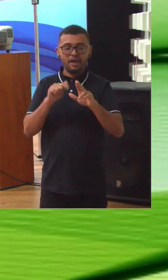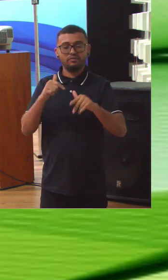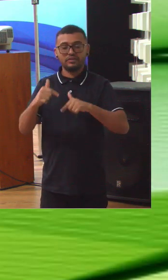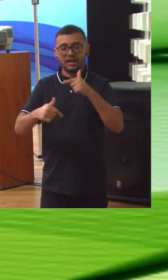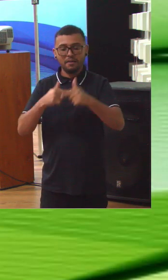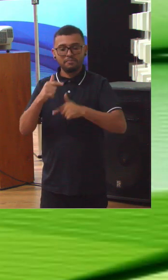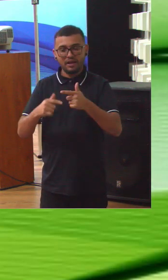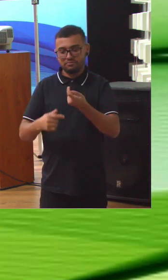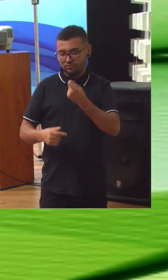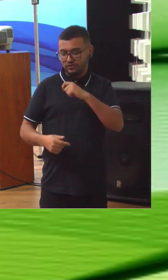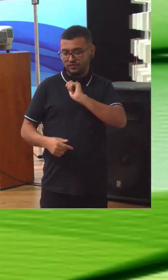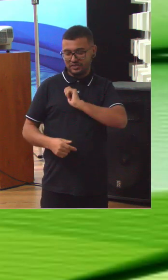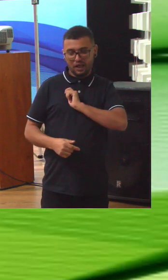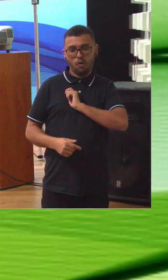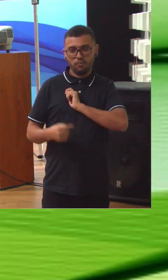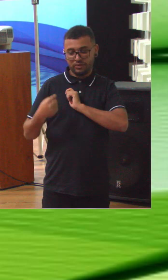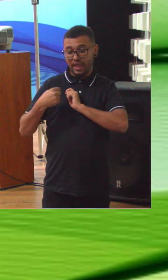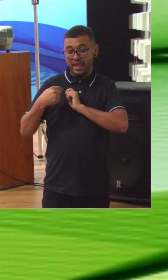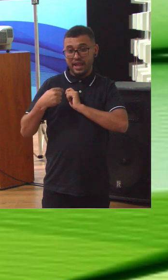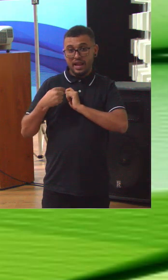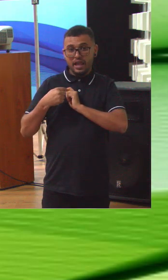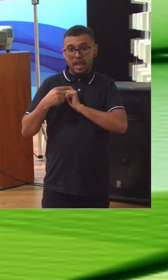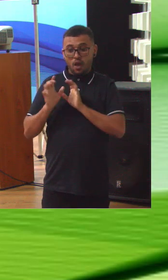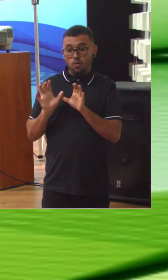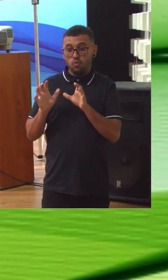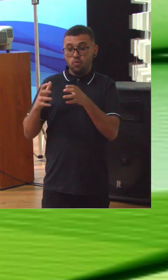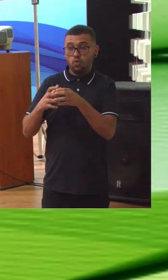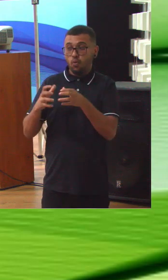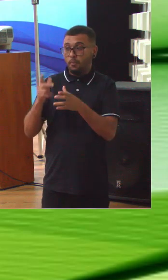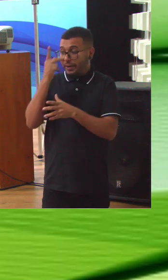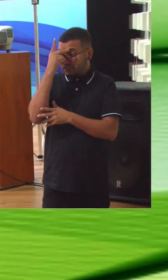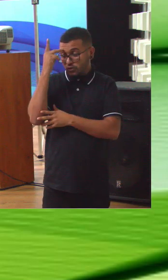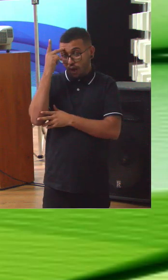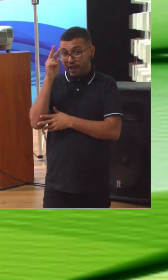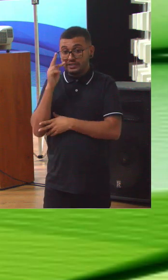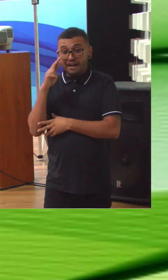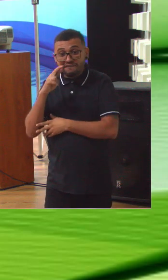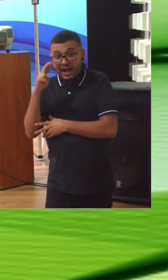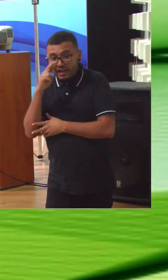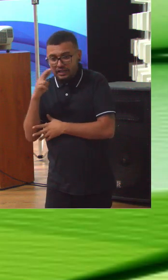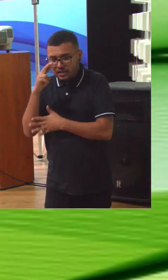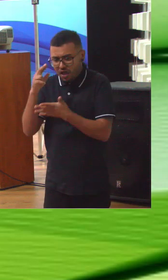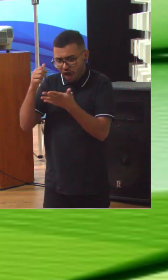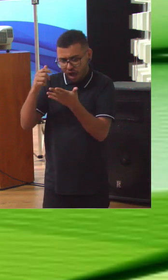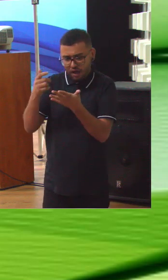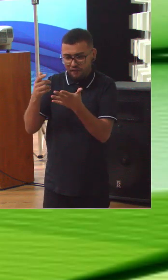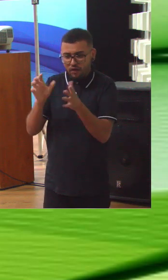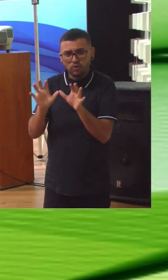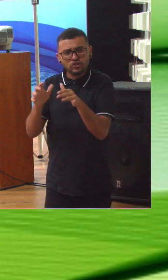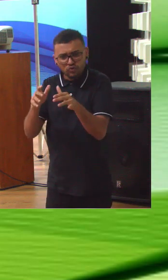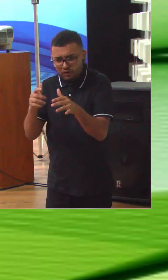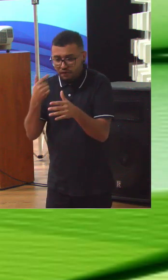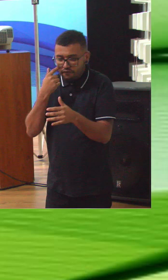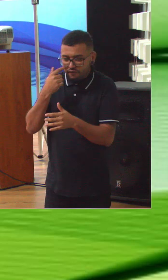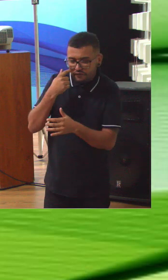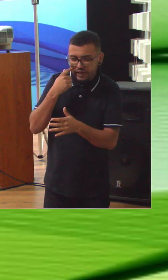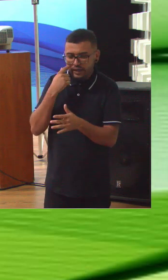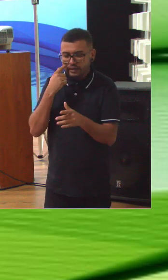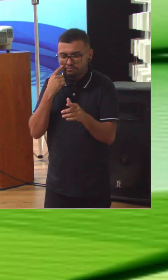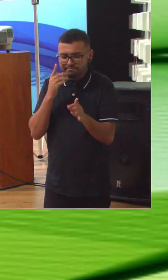de auditoria interna. É aquele grupo de pessoas que olha de uma maneira radiográfica a organização para